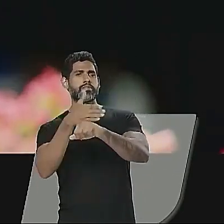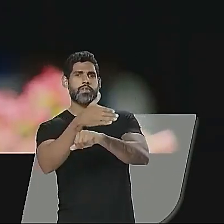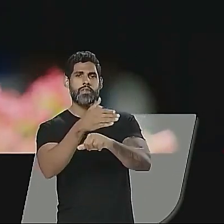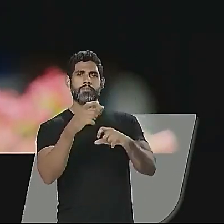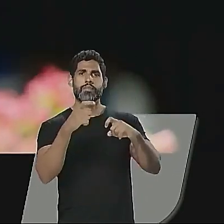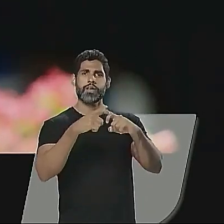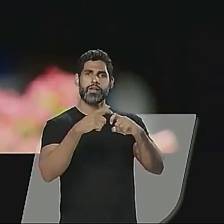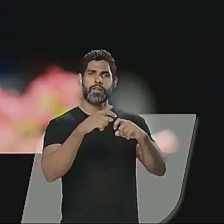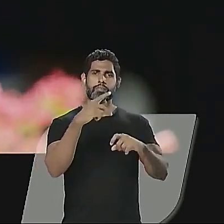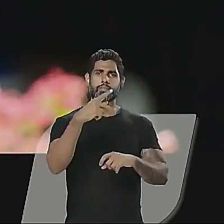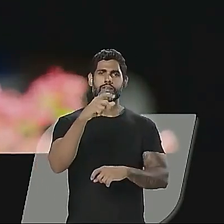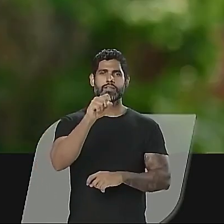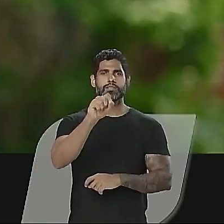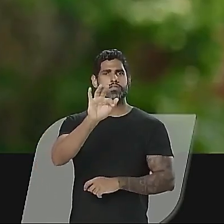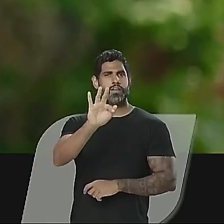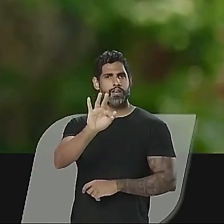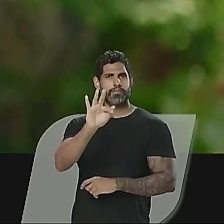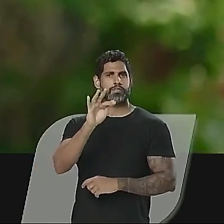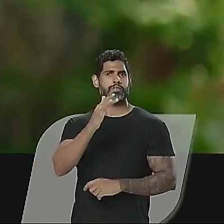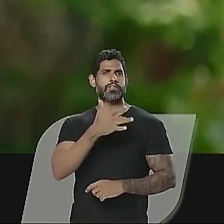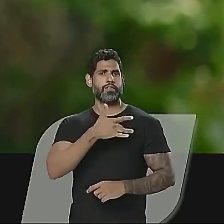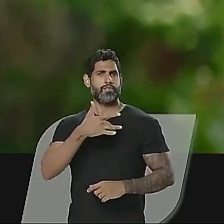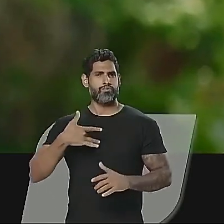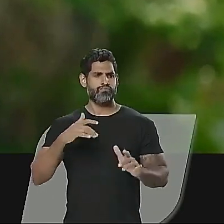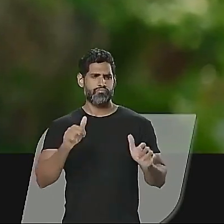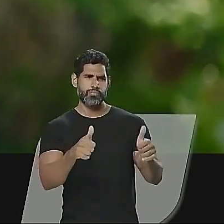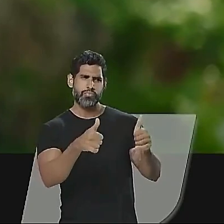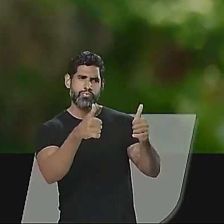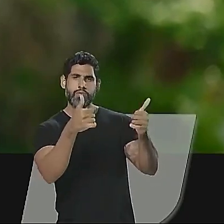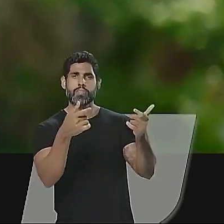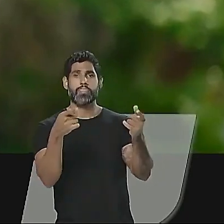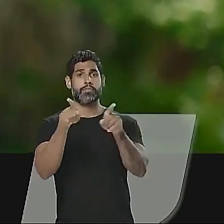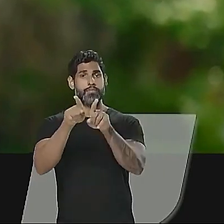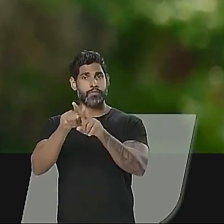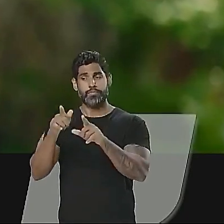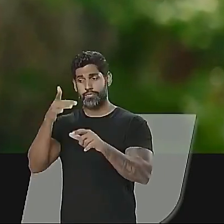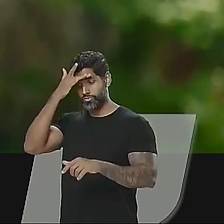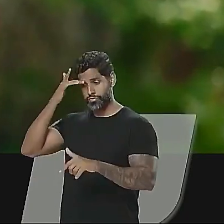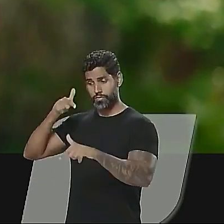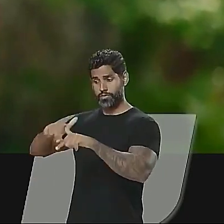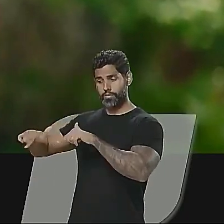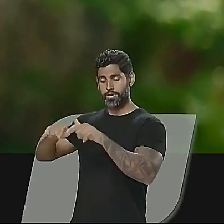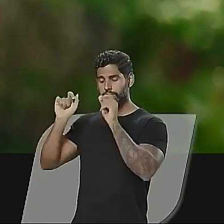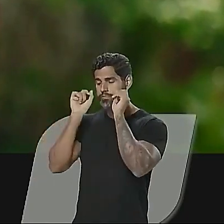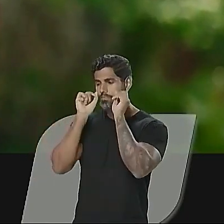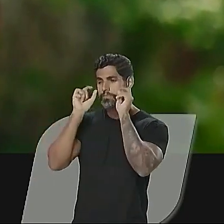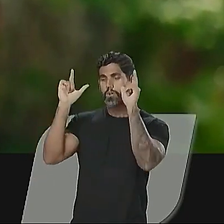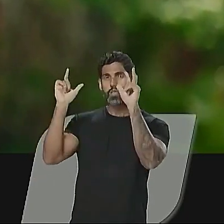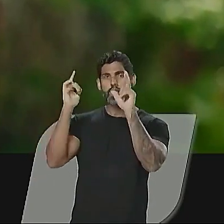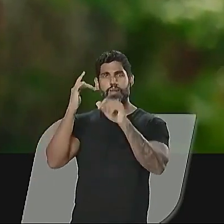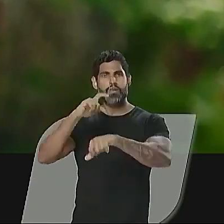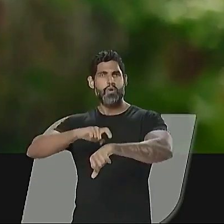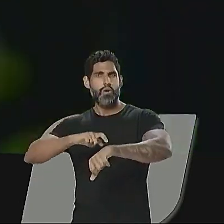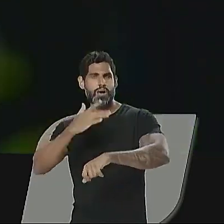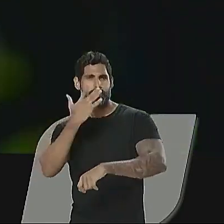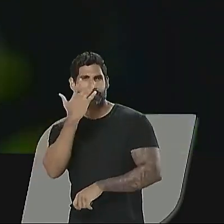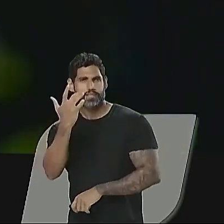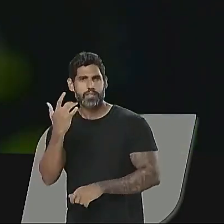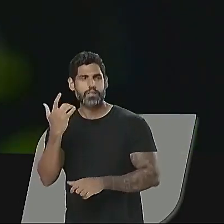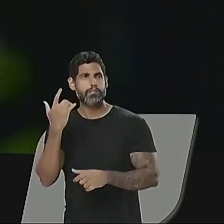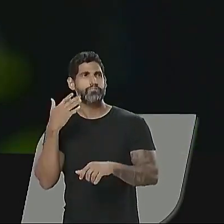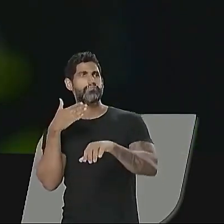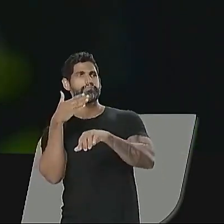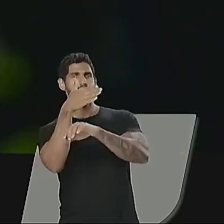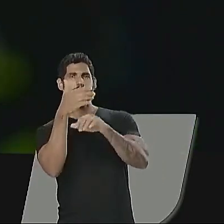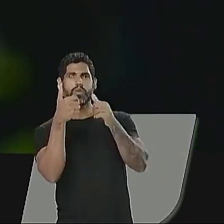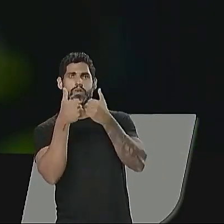no PSF à saúde de qualidade. Quando o trabalhador acordar cedo e ter a certeza que vai